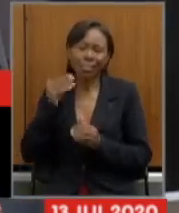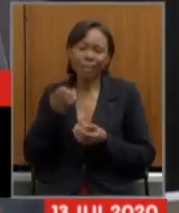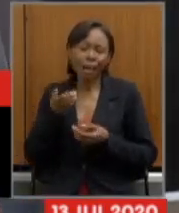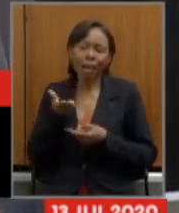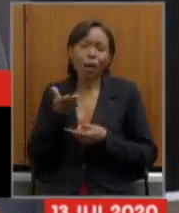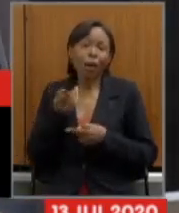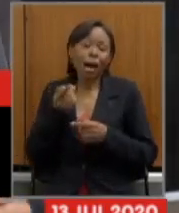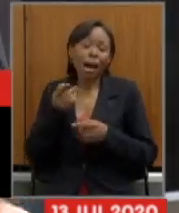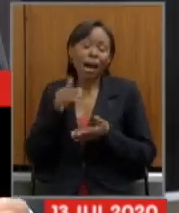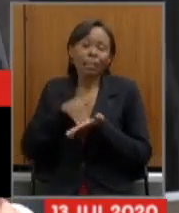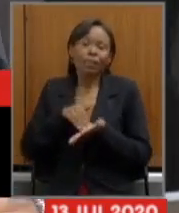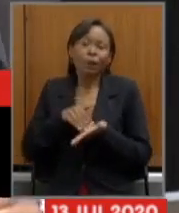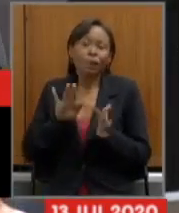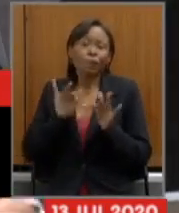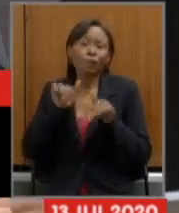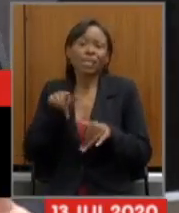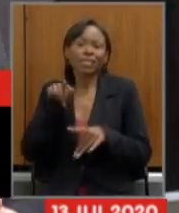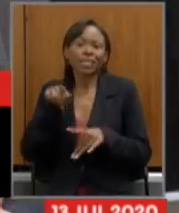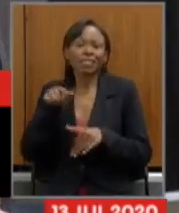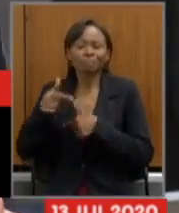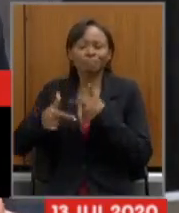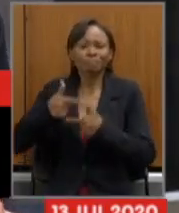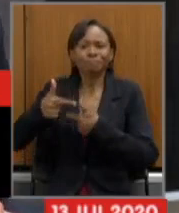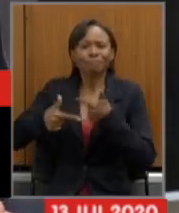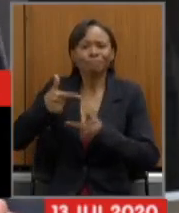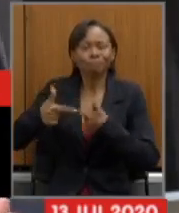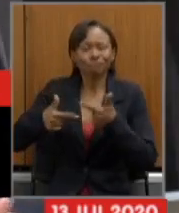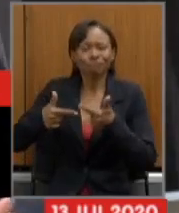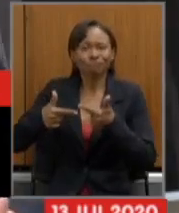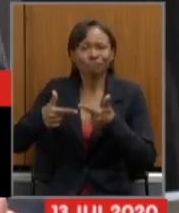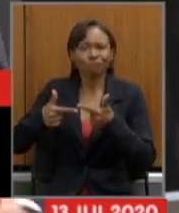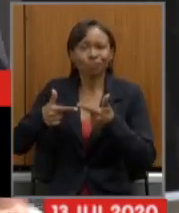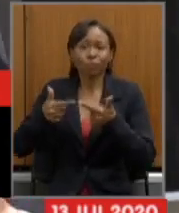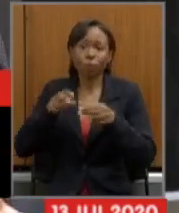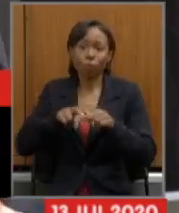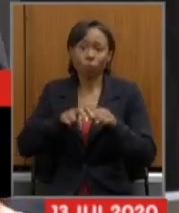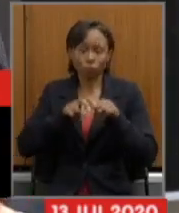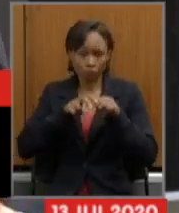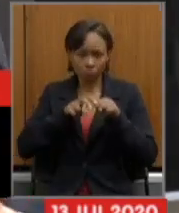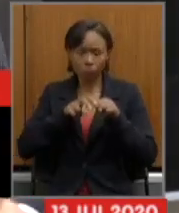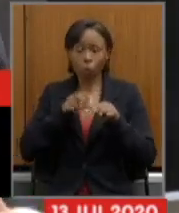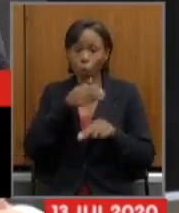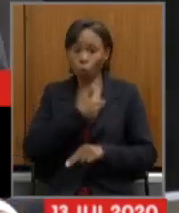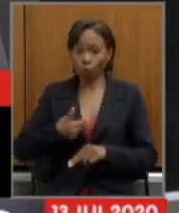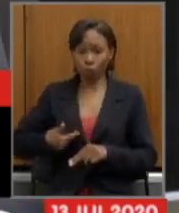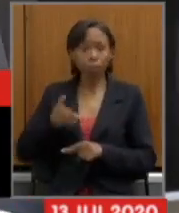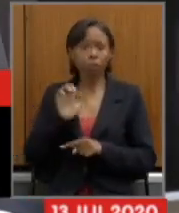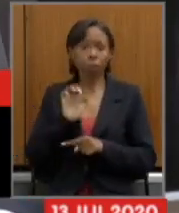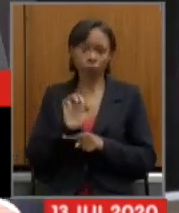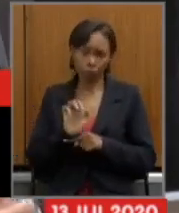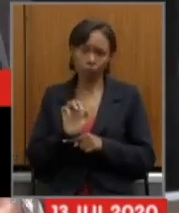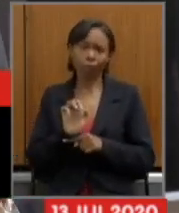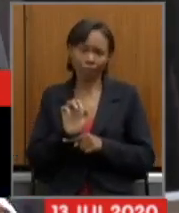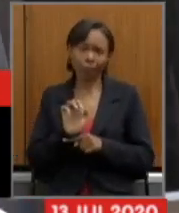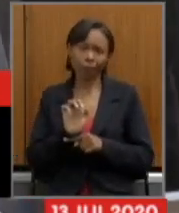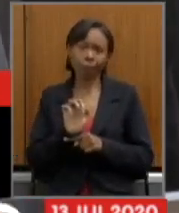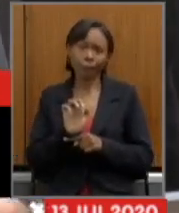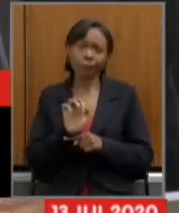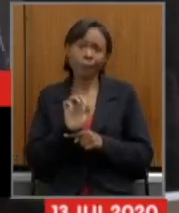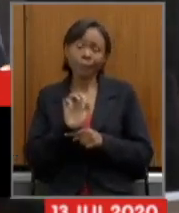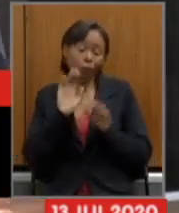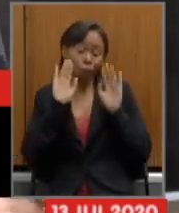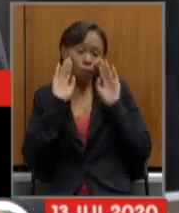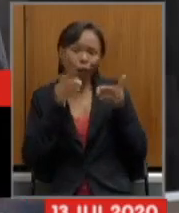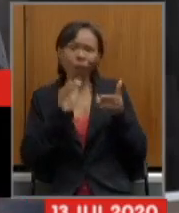ativa. E é justamente nesse sentido que o governo estadual trabalha na motivação da sua reforma da Previdência.